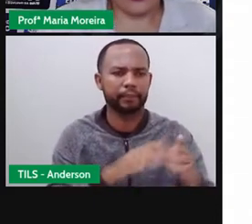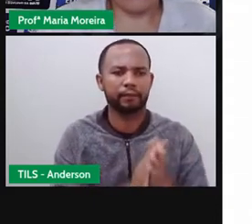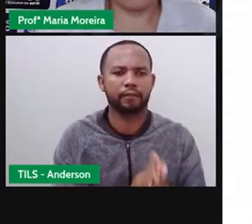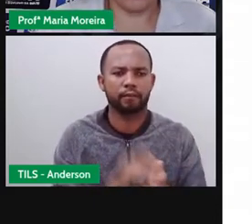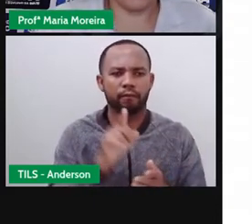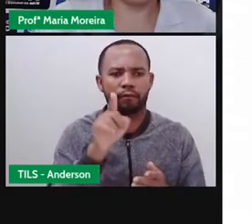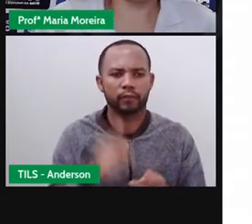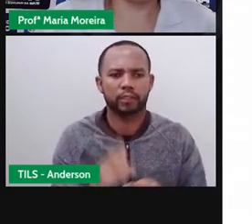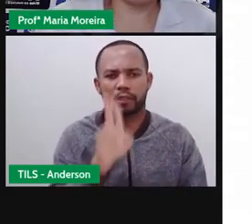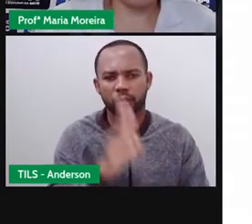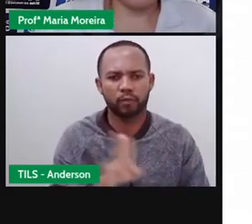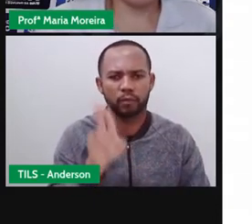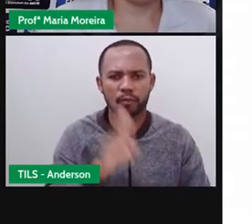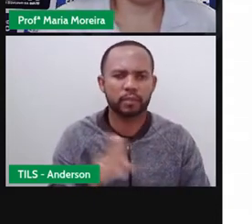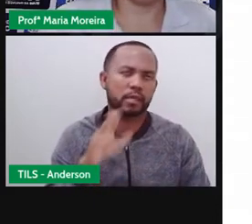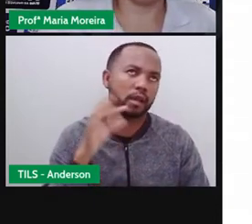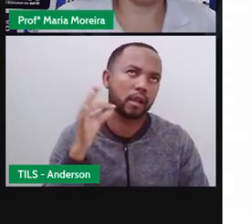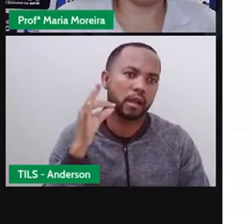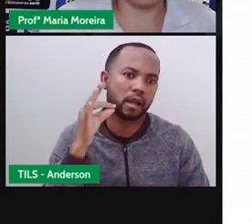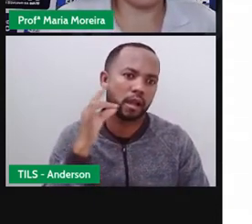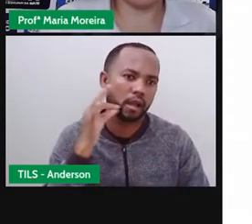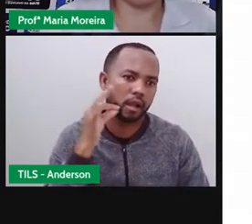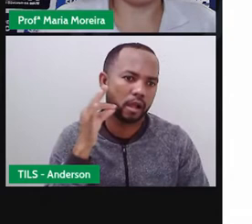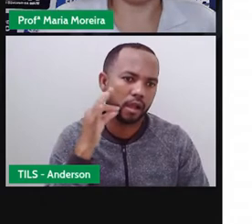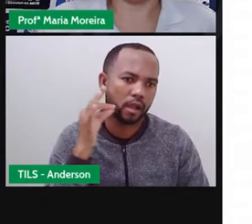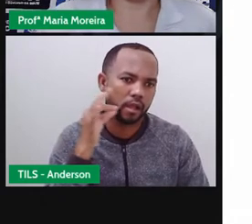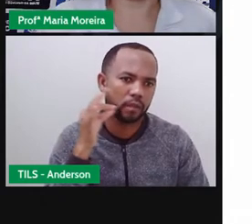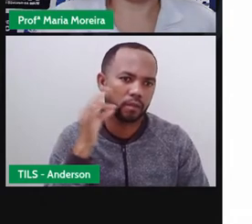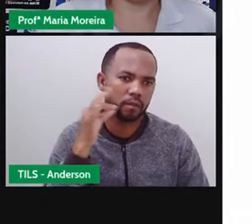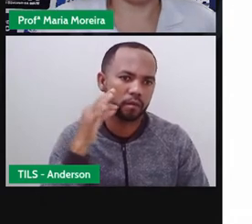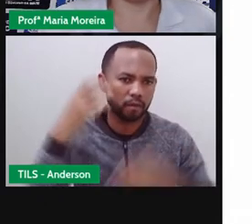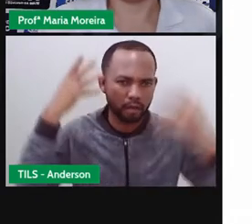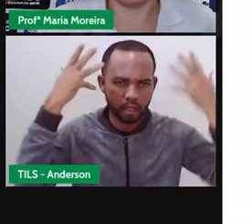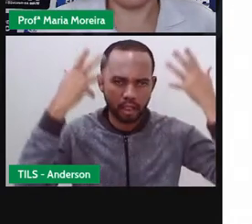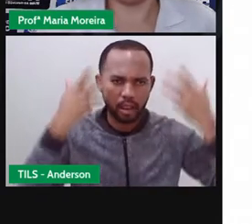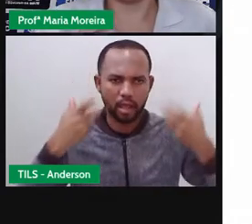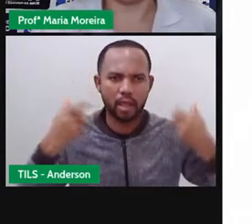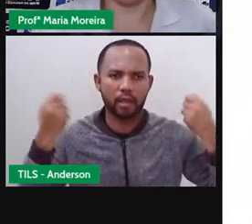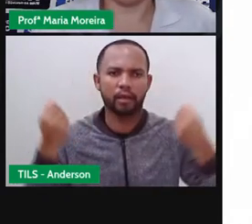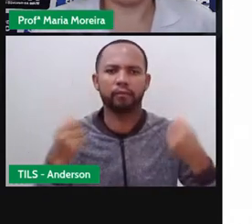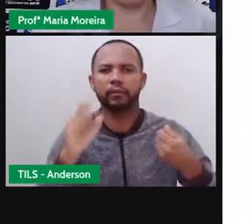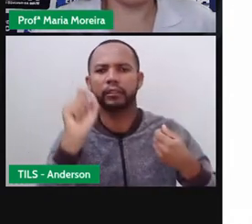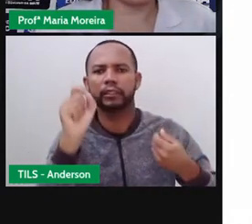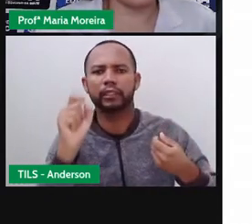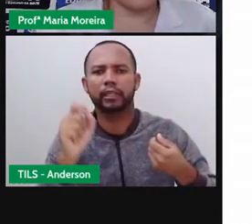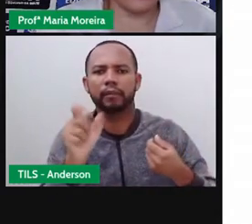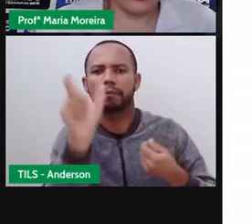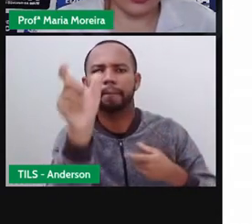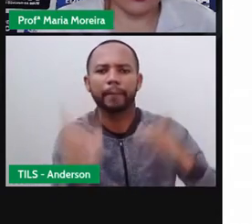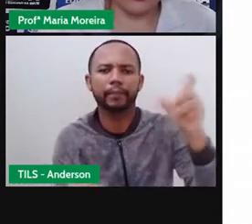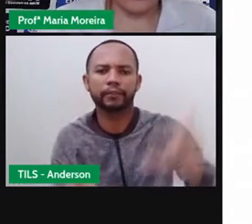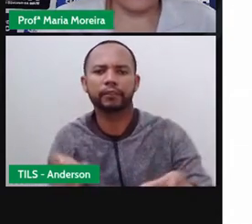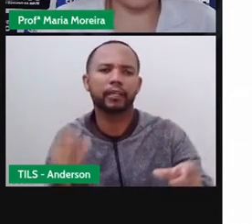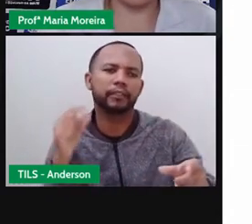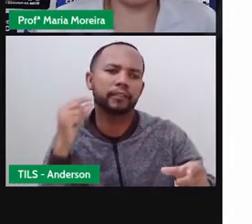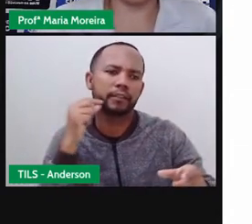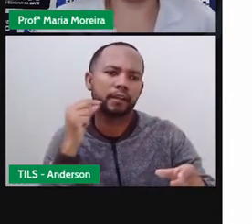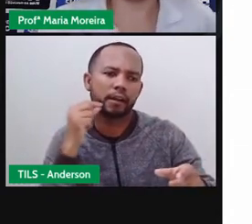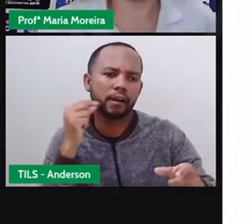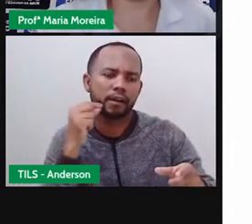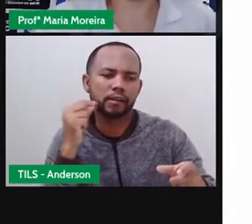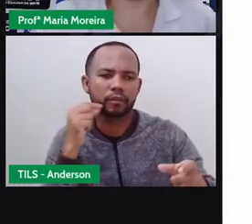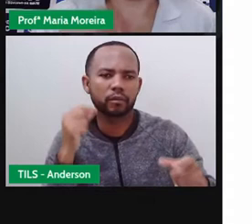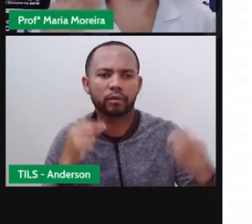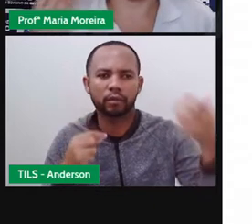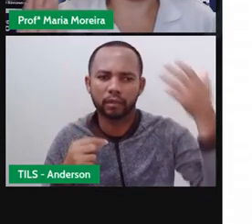aqui, né? O rato e o leão. Então, quem eram os personagens do rato e o leão? Qual era a situação? A situação,